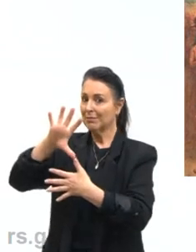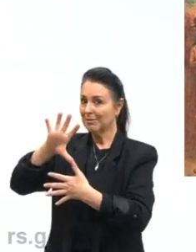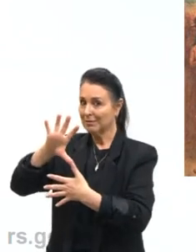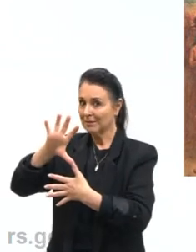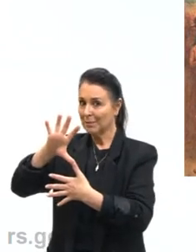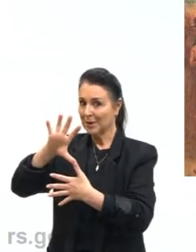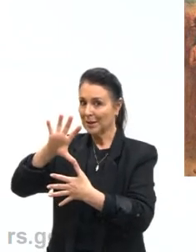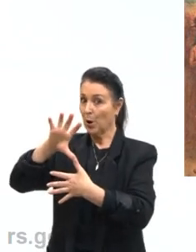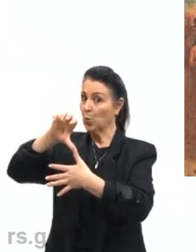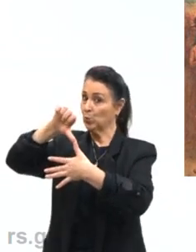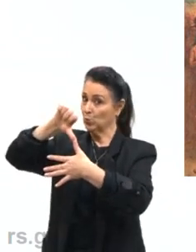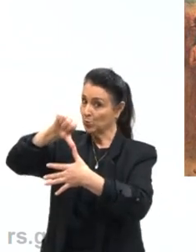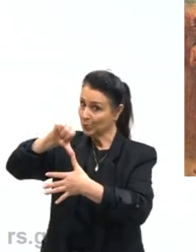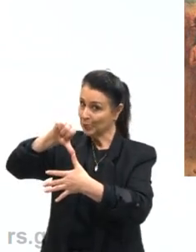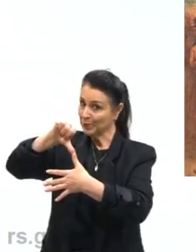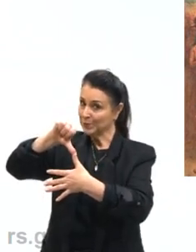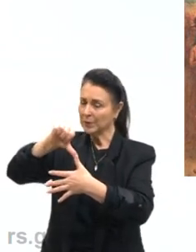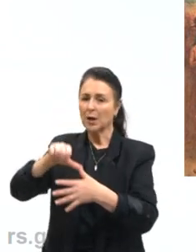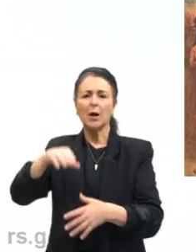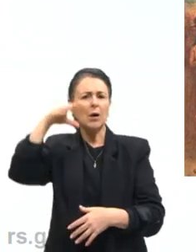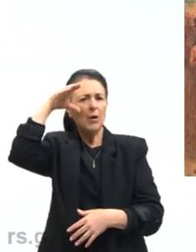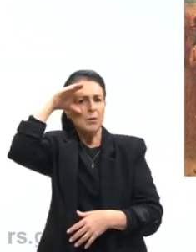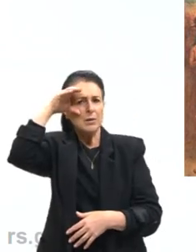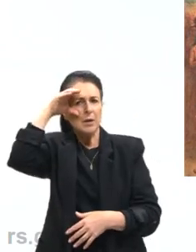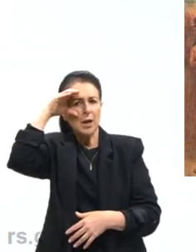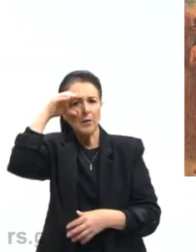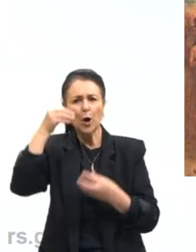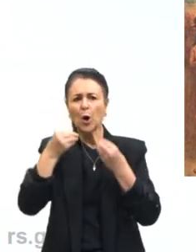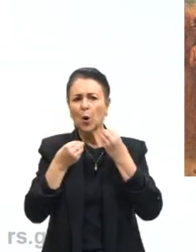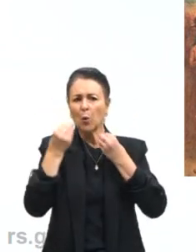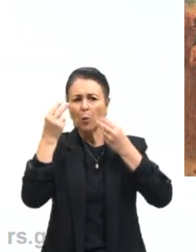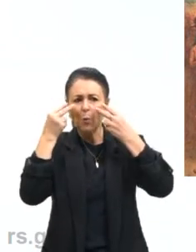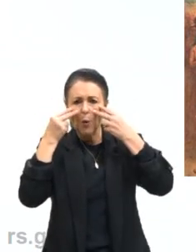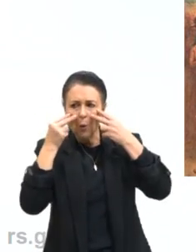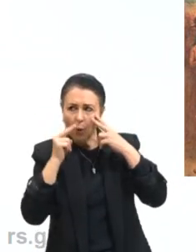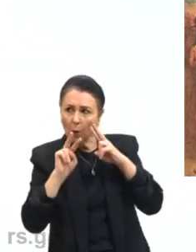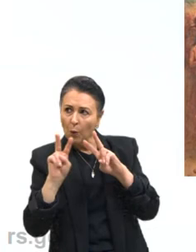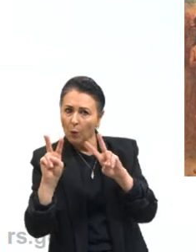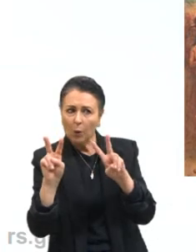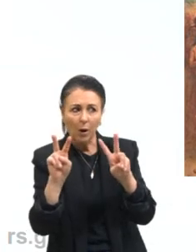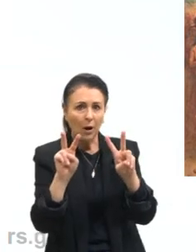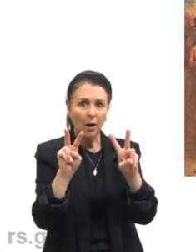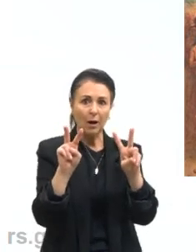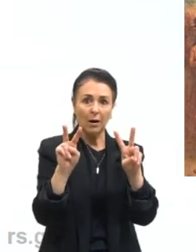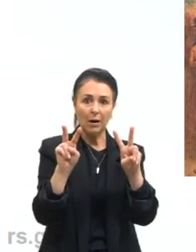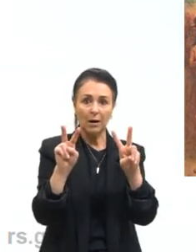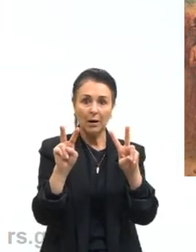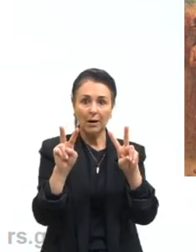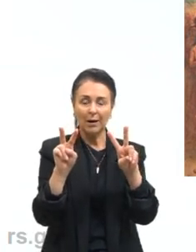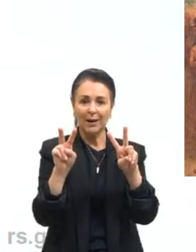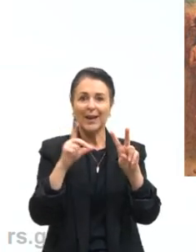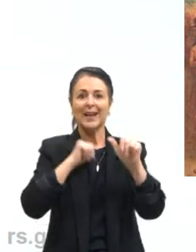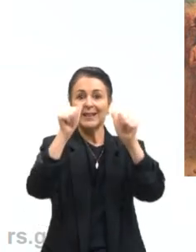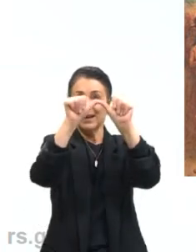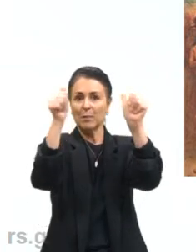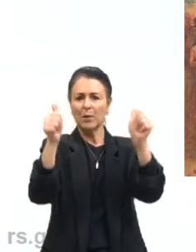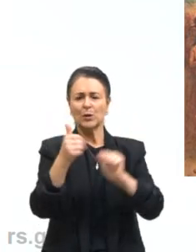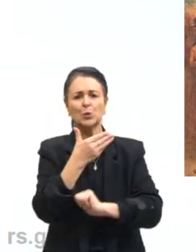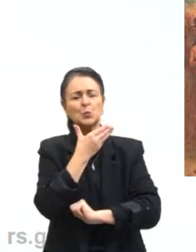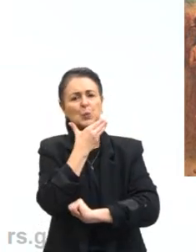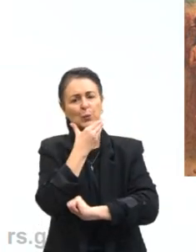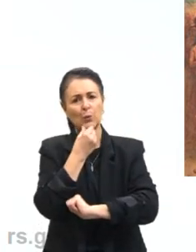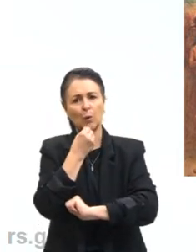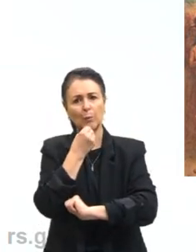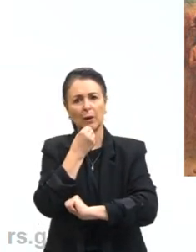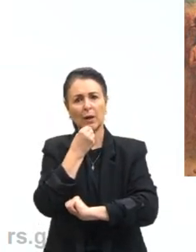observem como que esse povo está olhando para aqueles acontecimentos. Nós temos até aqui a imagem de um senhor que